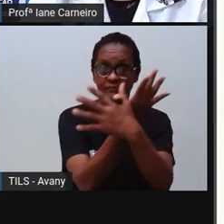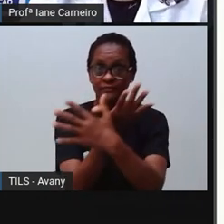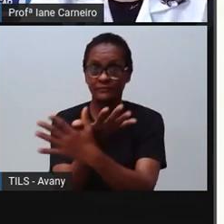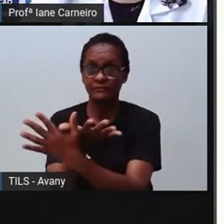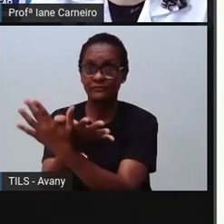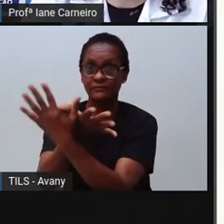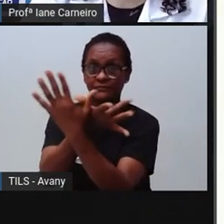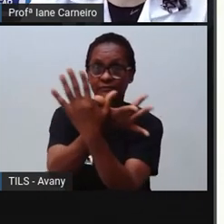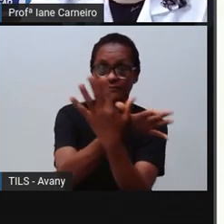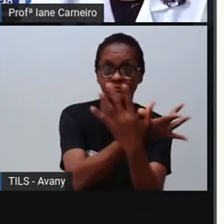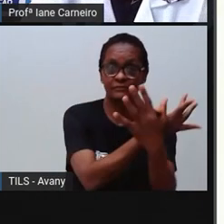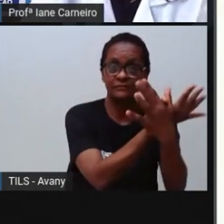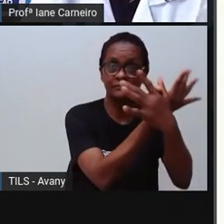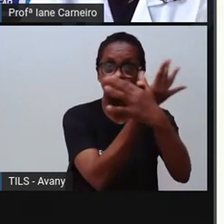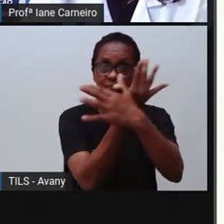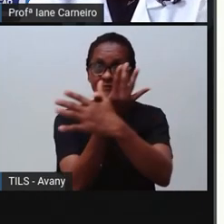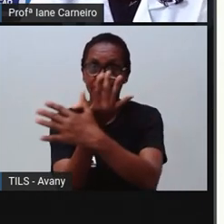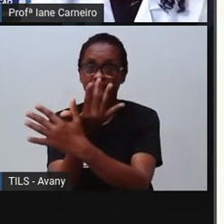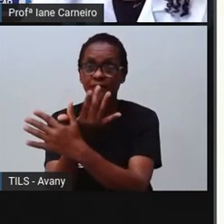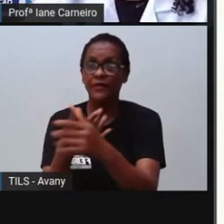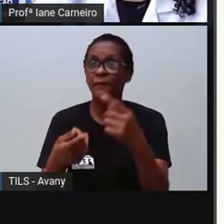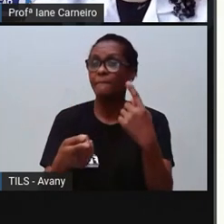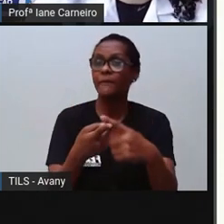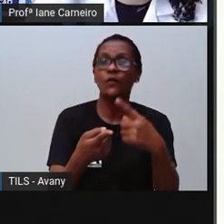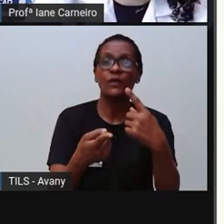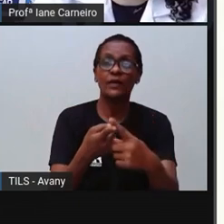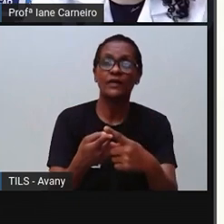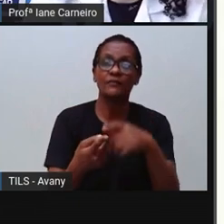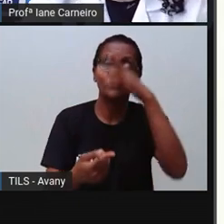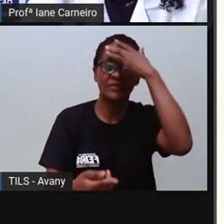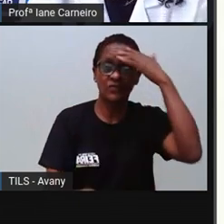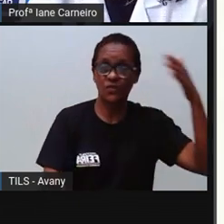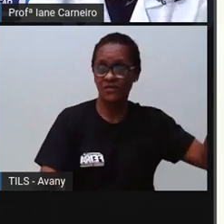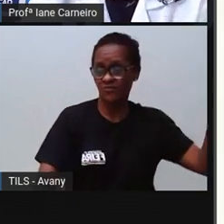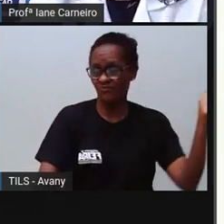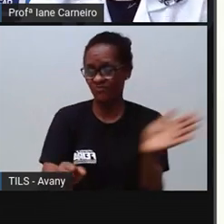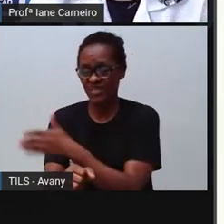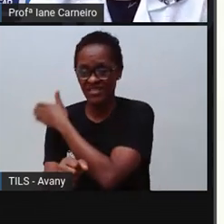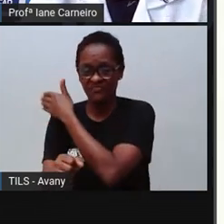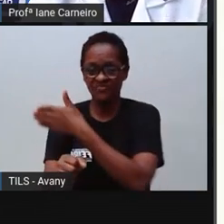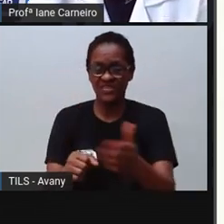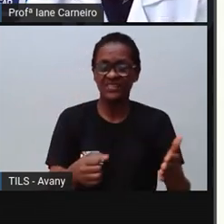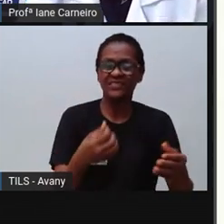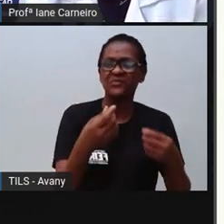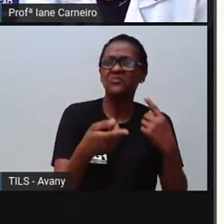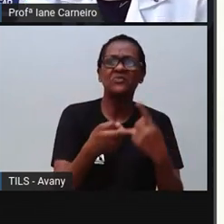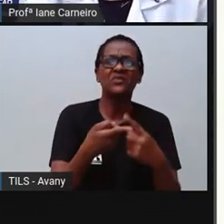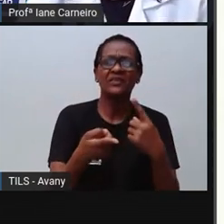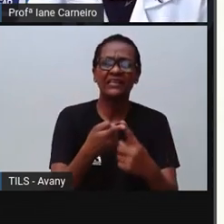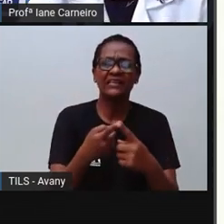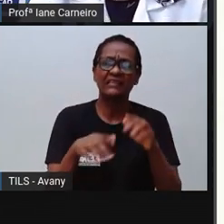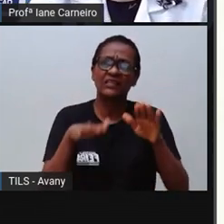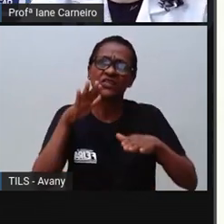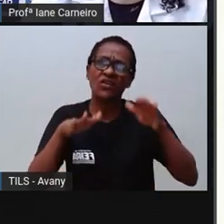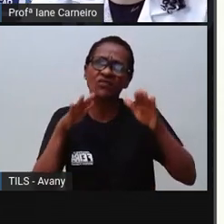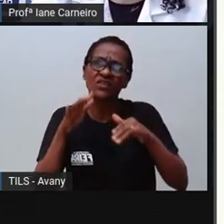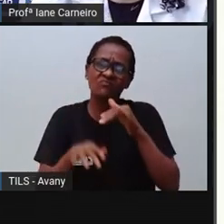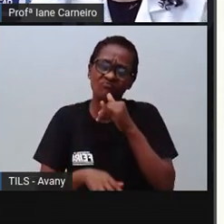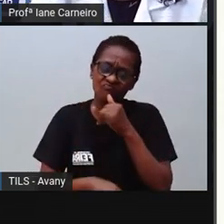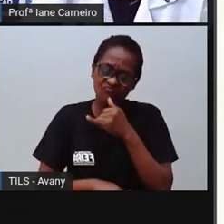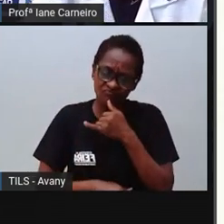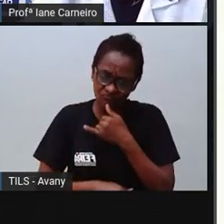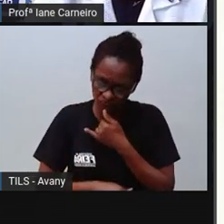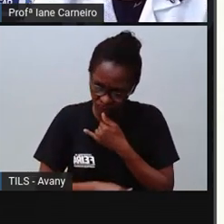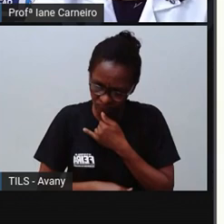Por que é que as pessoas batem umas nas outras? Por vezes, elas se sentem tristes,